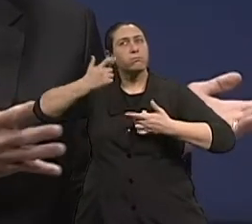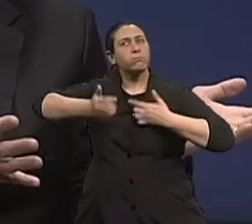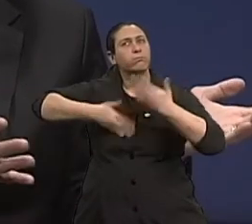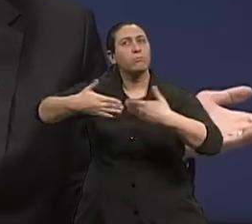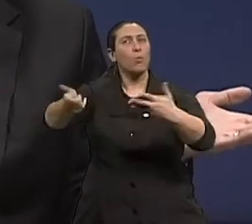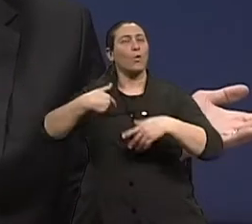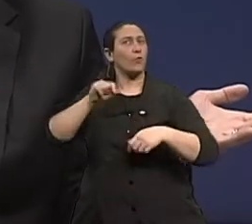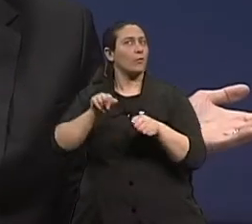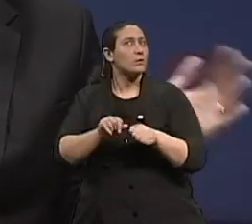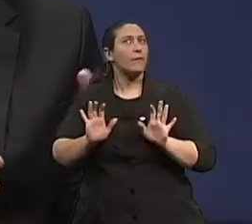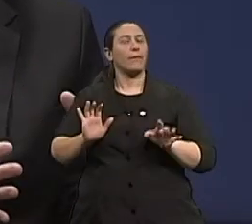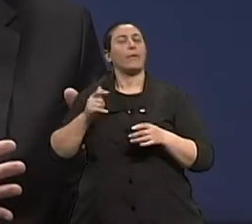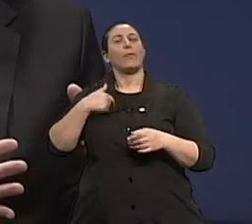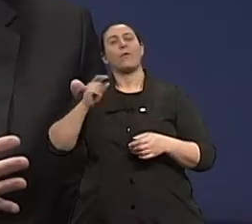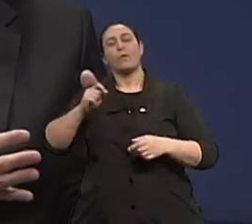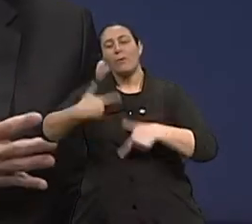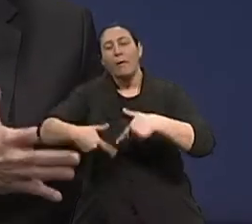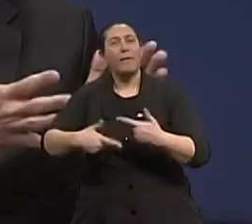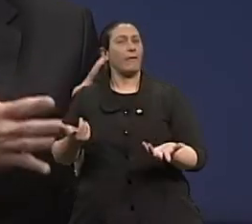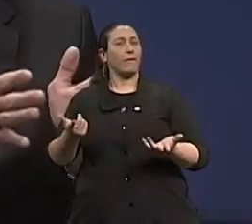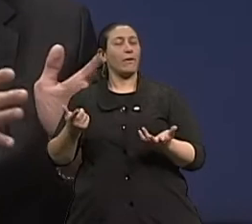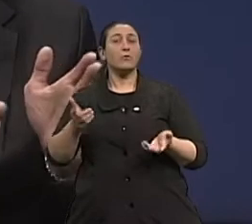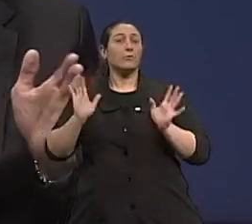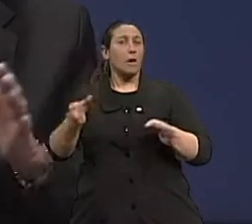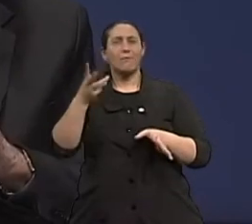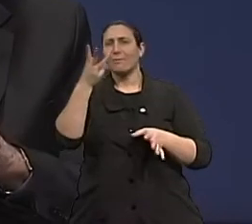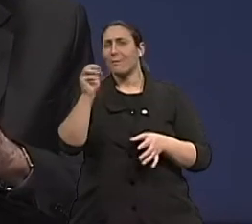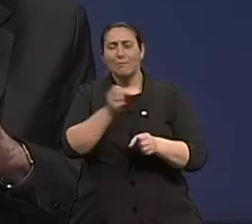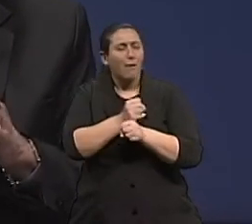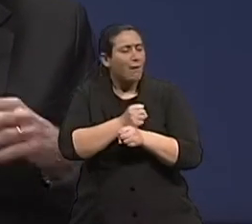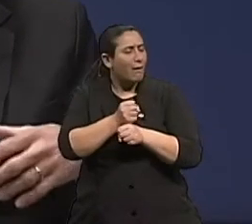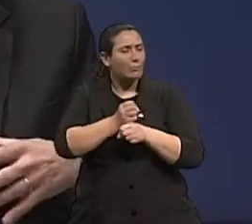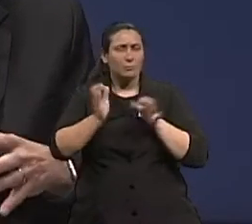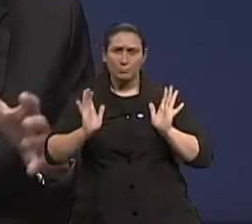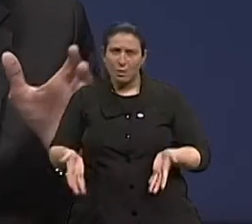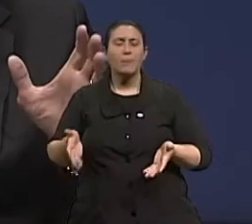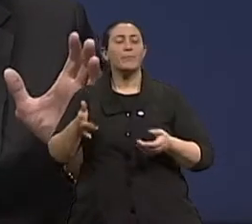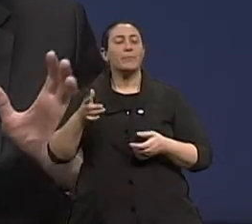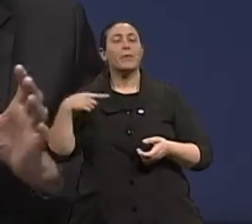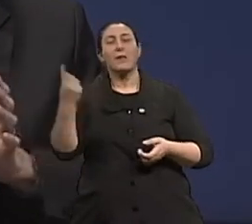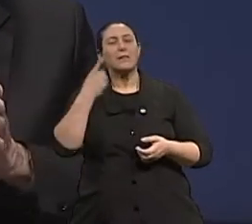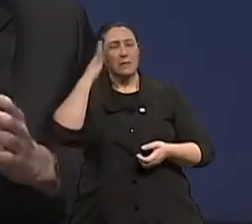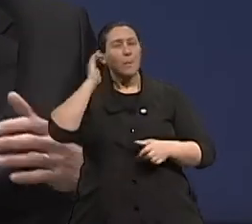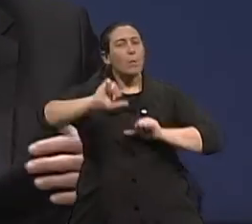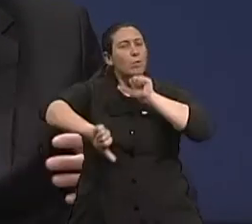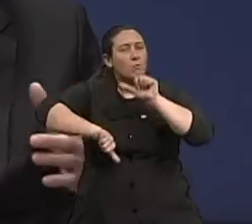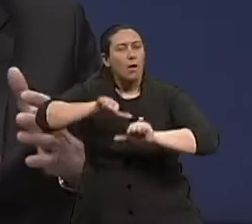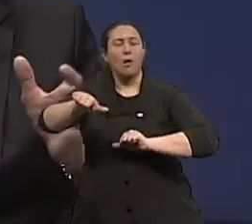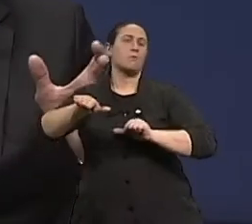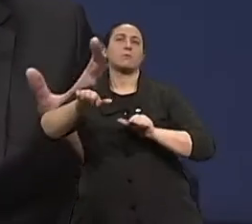vejo, eu faço geriatriz, a Bela, há 30 anos, né? Então eu estou vendo assim, ao longo dos anos, essa modificação, essa mudança, não é?